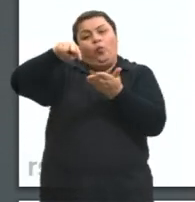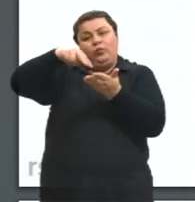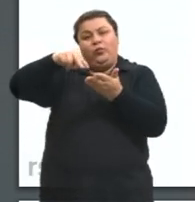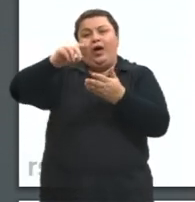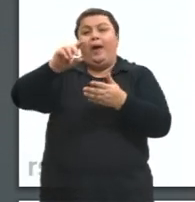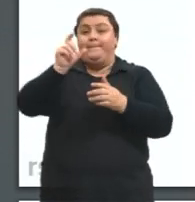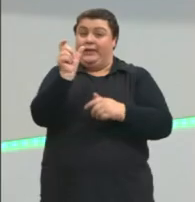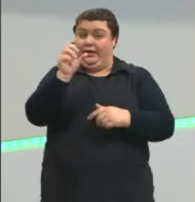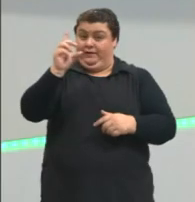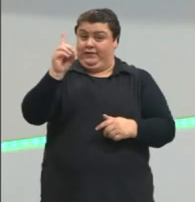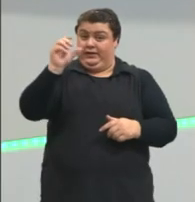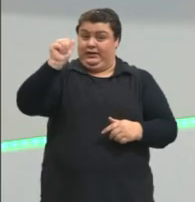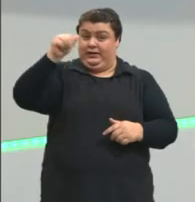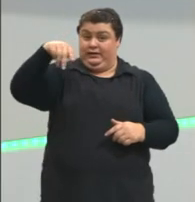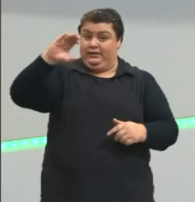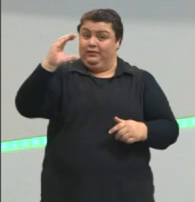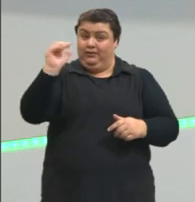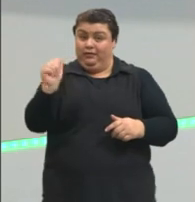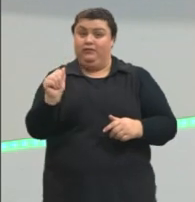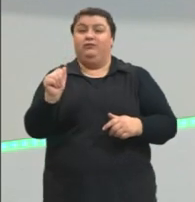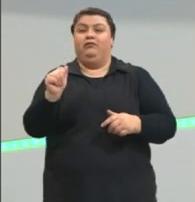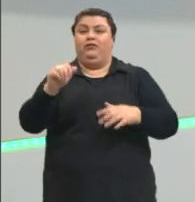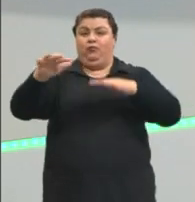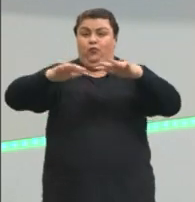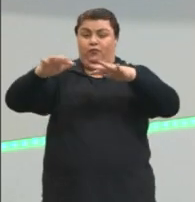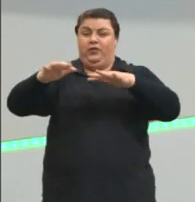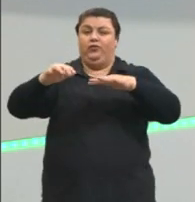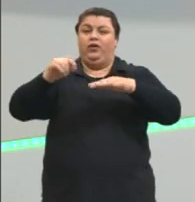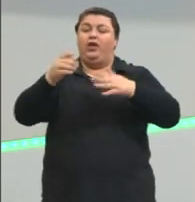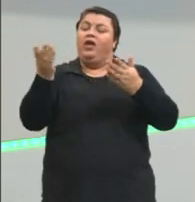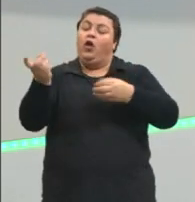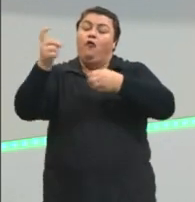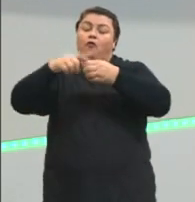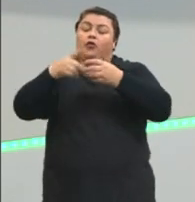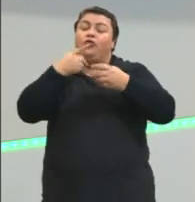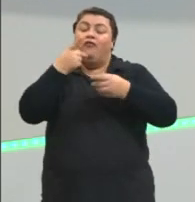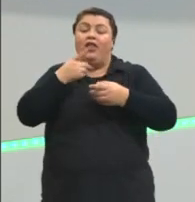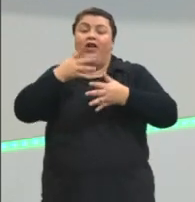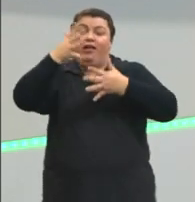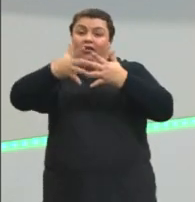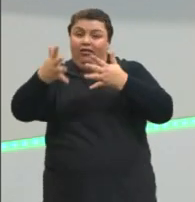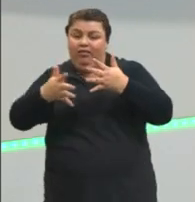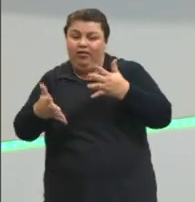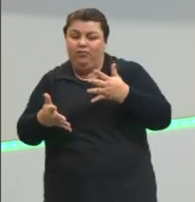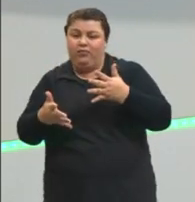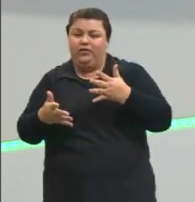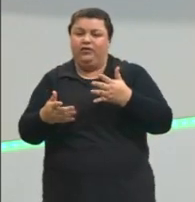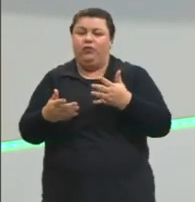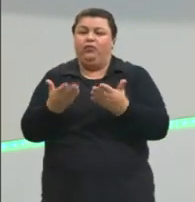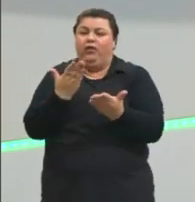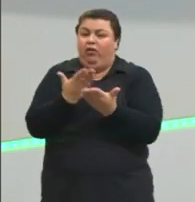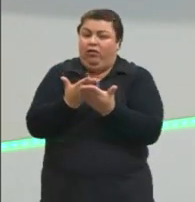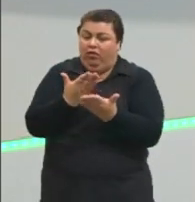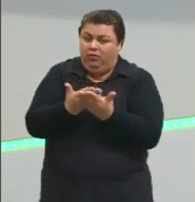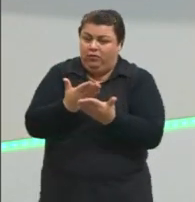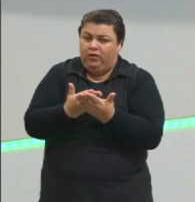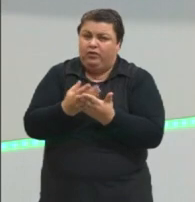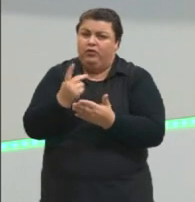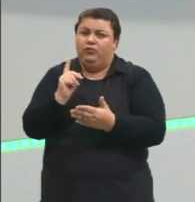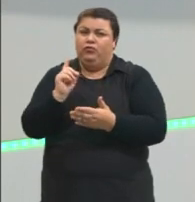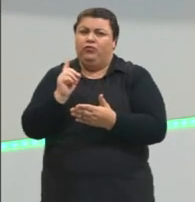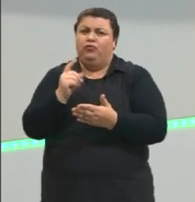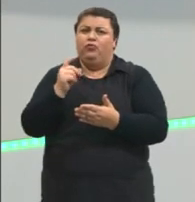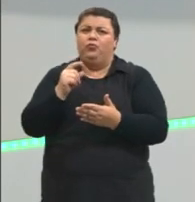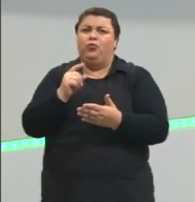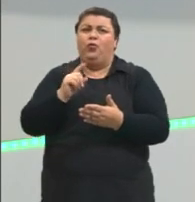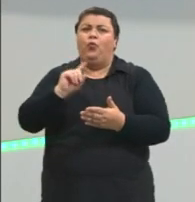volto a falar de Libras. Na época desses estudos, que são estudos não tão recentes, a questão